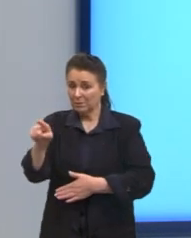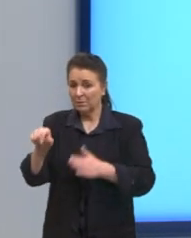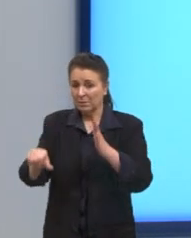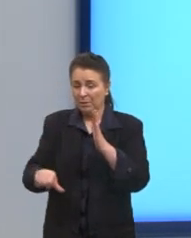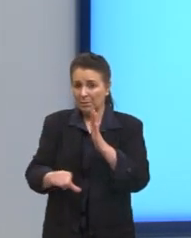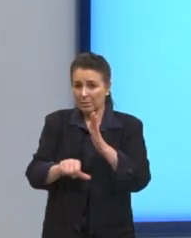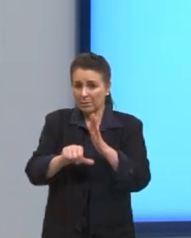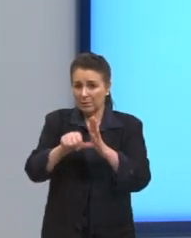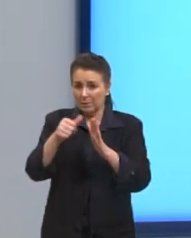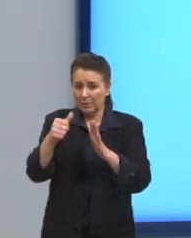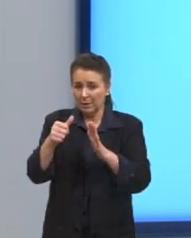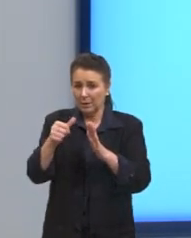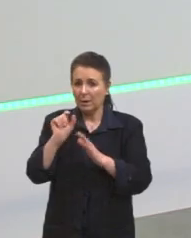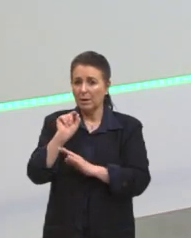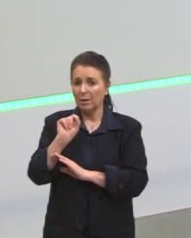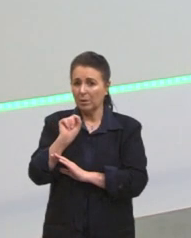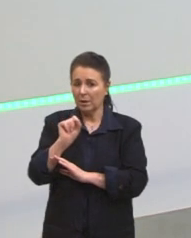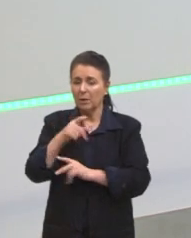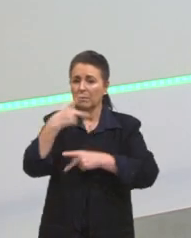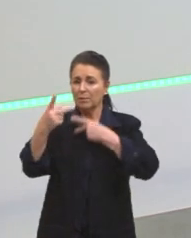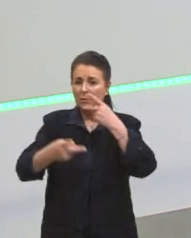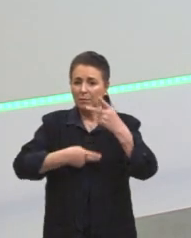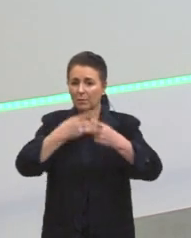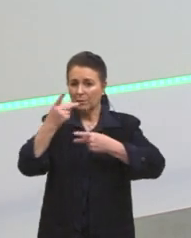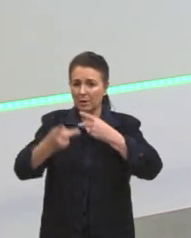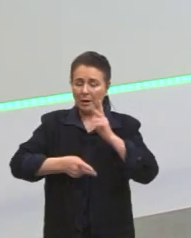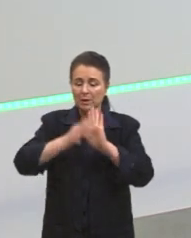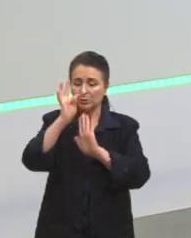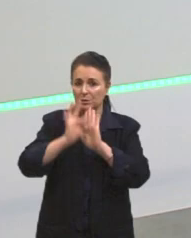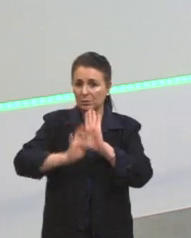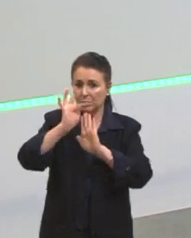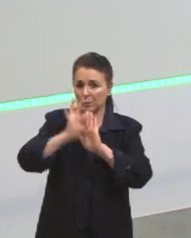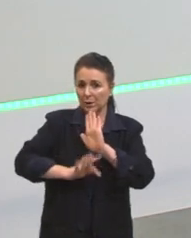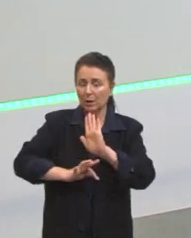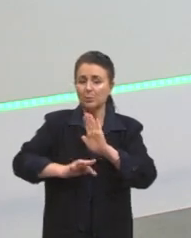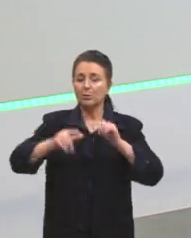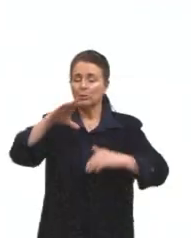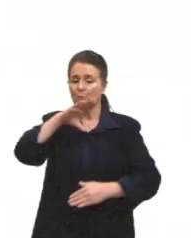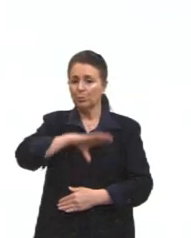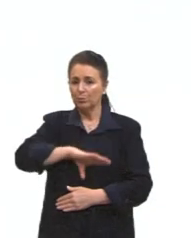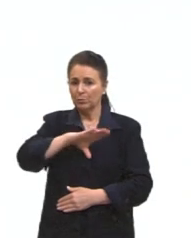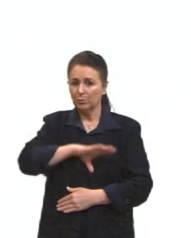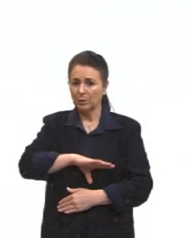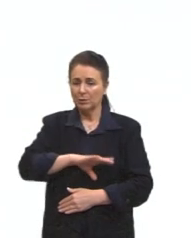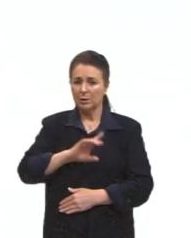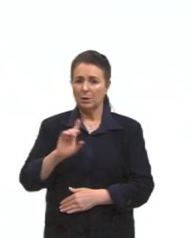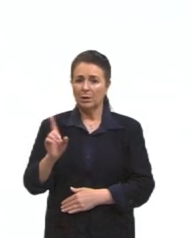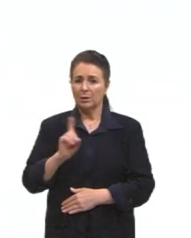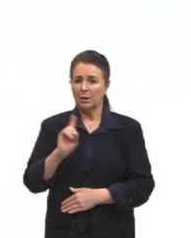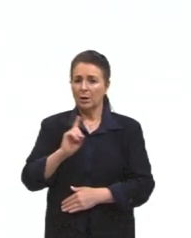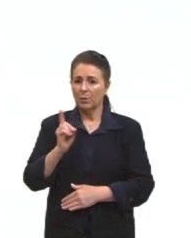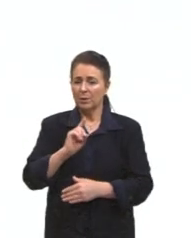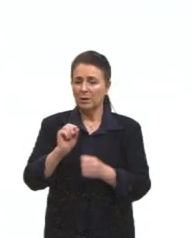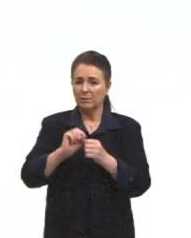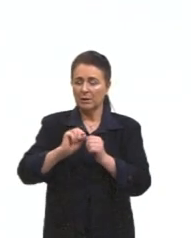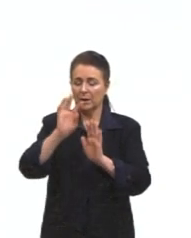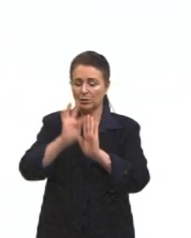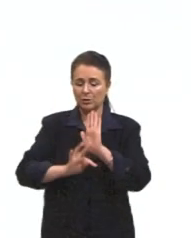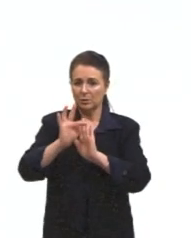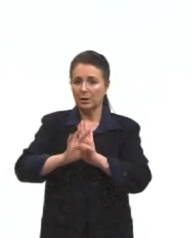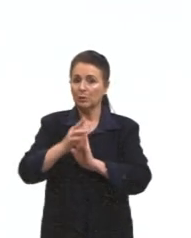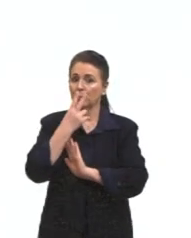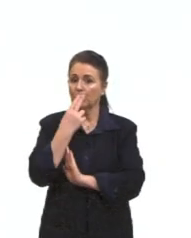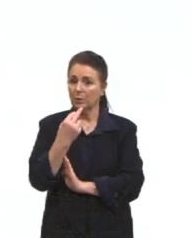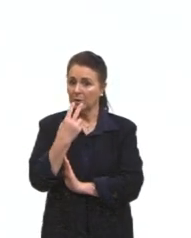surpresa é que nós íamos falar mais sobre textos da língua portuguesa, nós não íamos entrar em textos da língua inglesa.